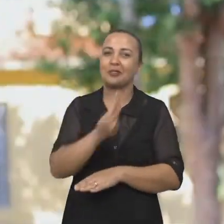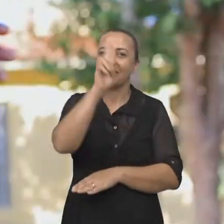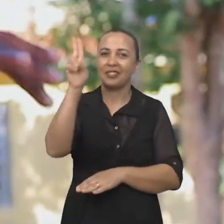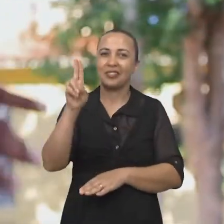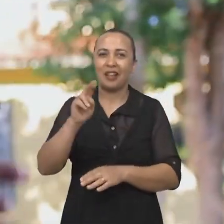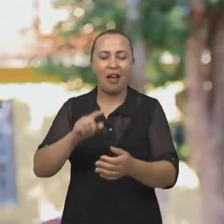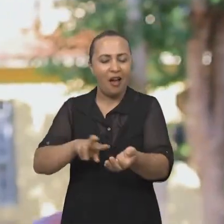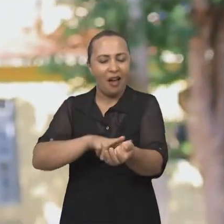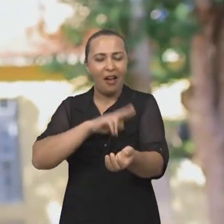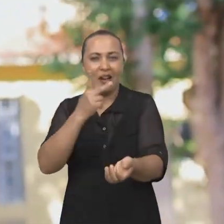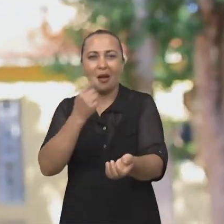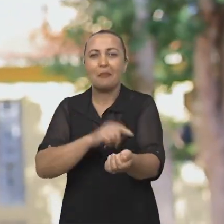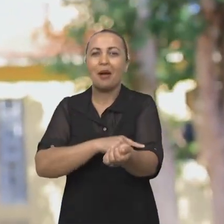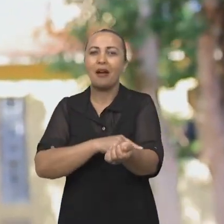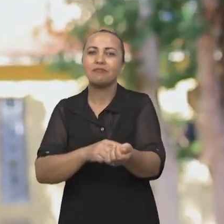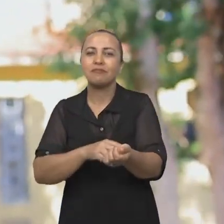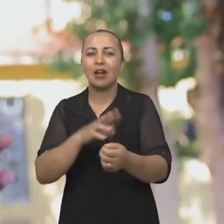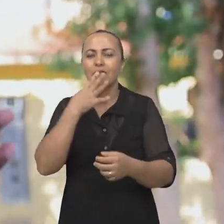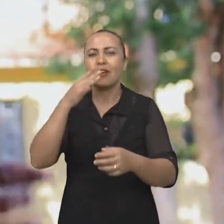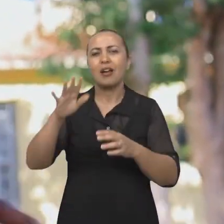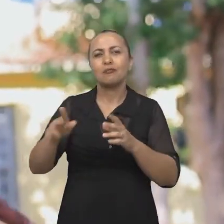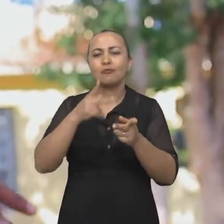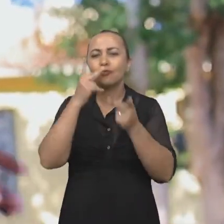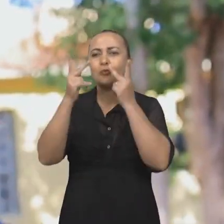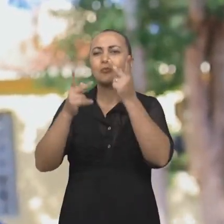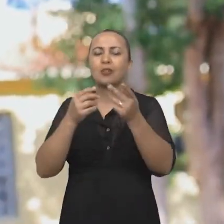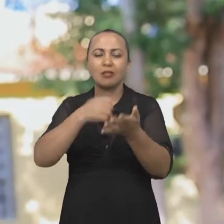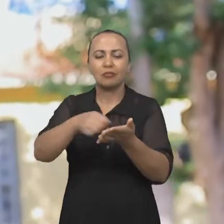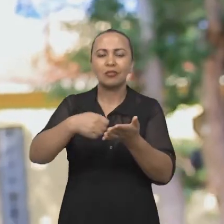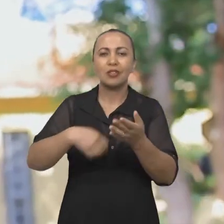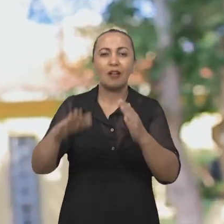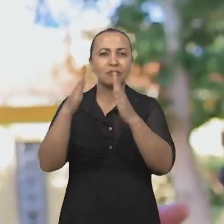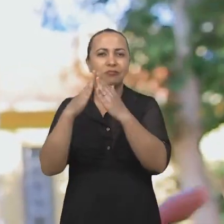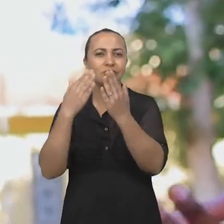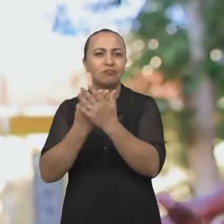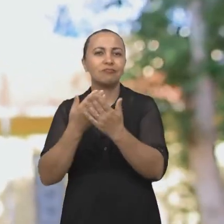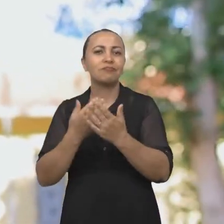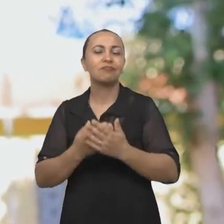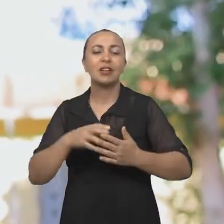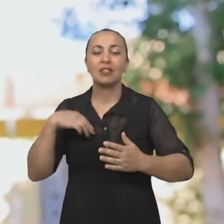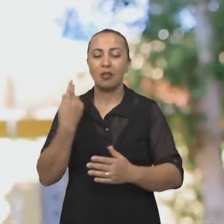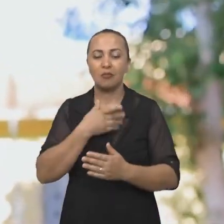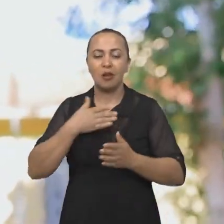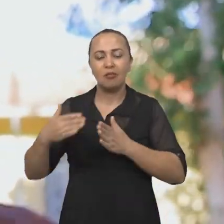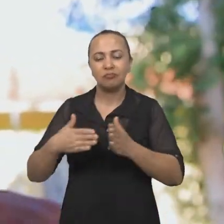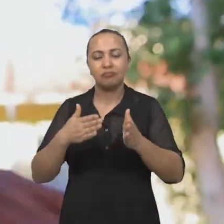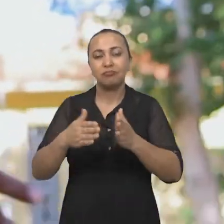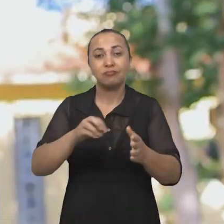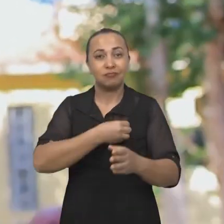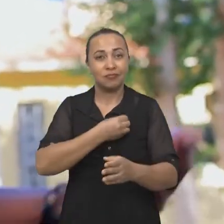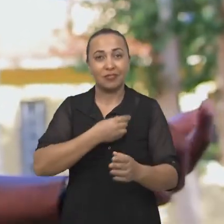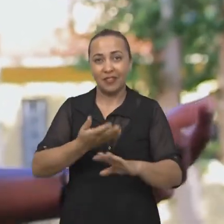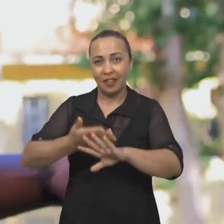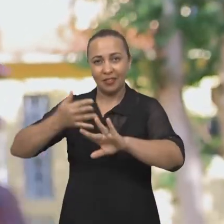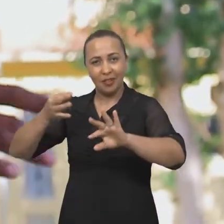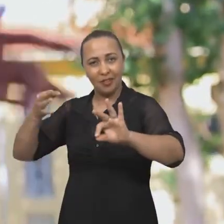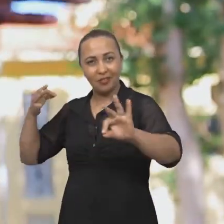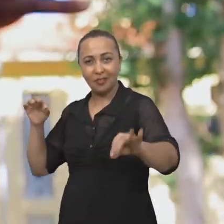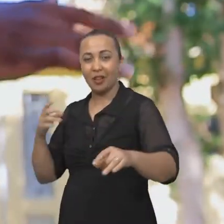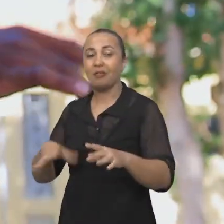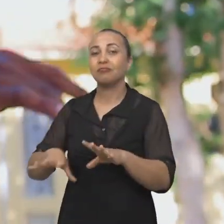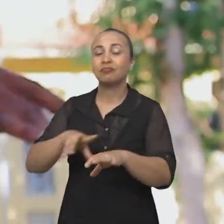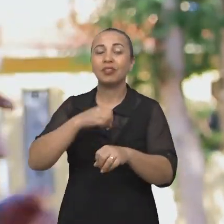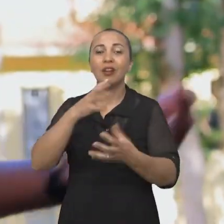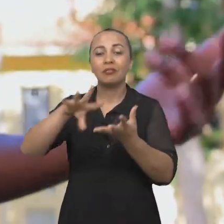Rap corre na minha veia, mano, eu faço fumaça, escrevo dentro de casa toda a minha caminhada, vivendo longe de traça, são